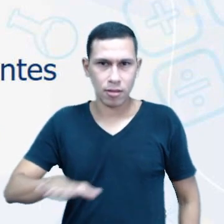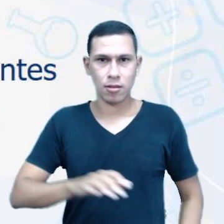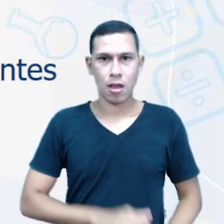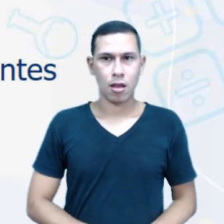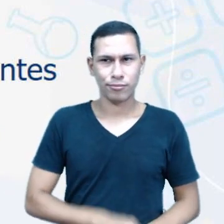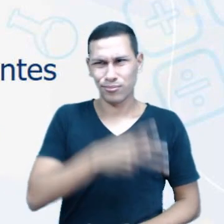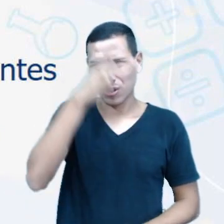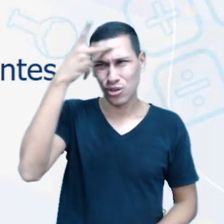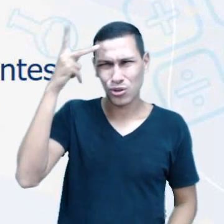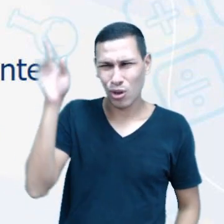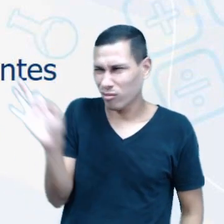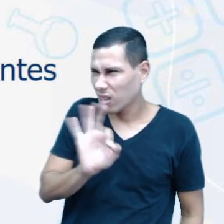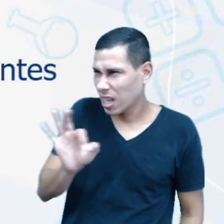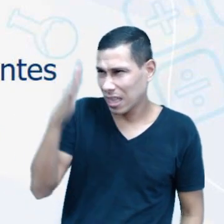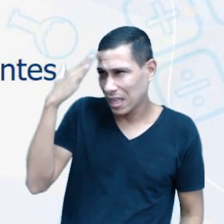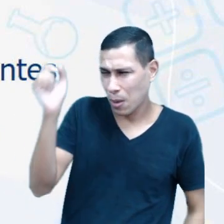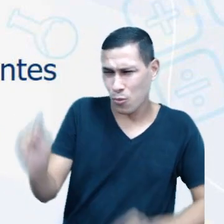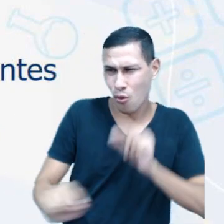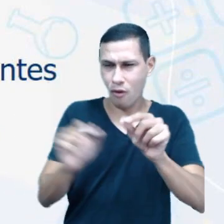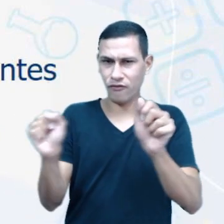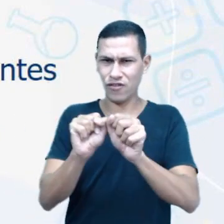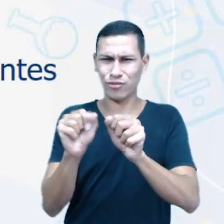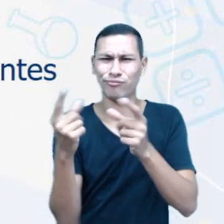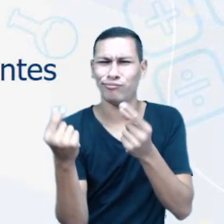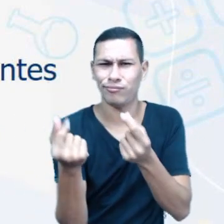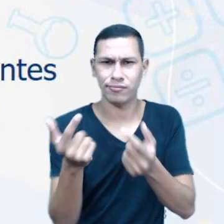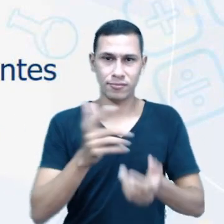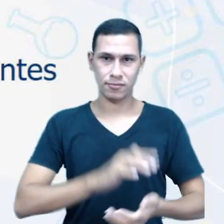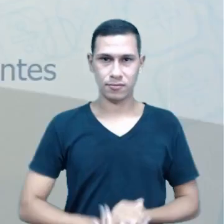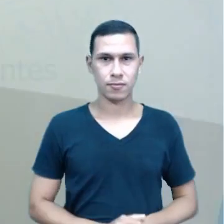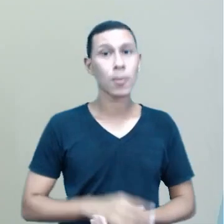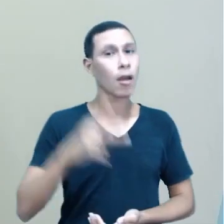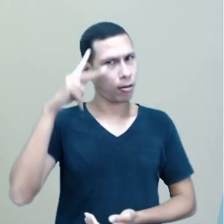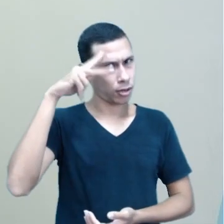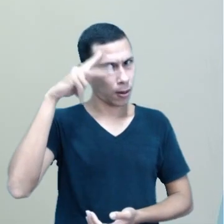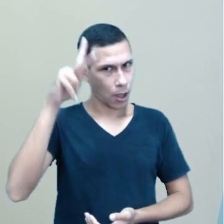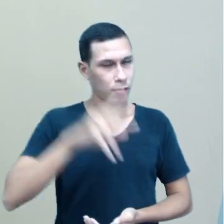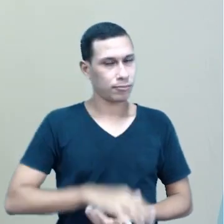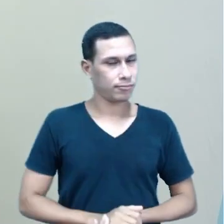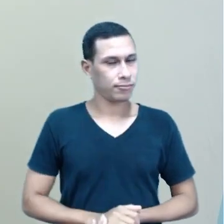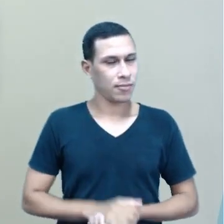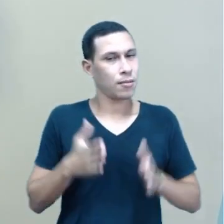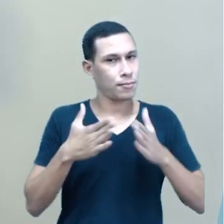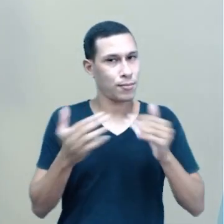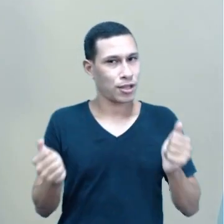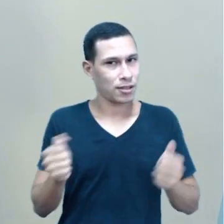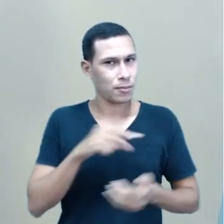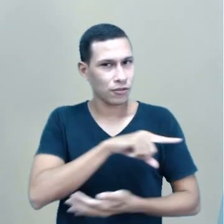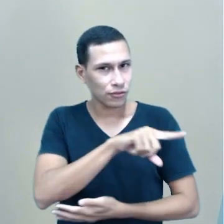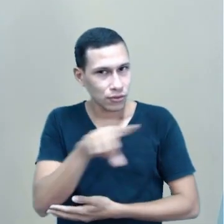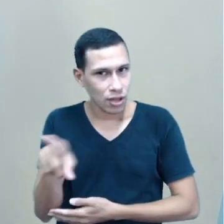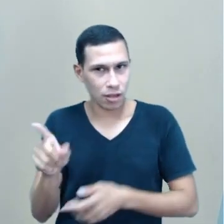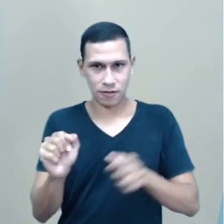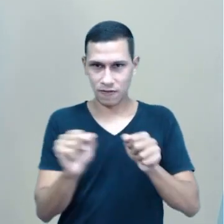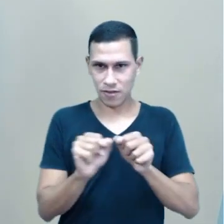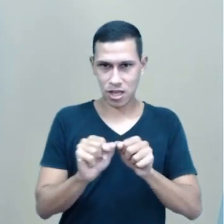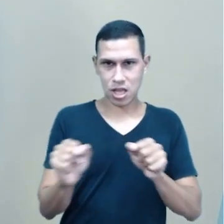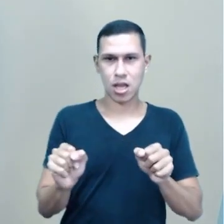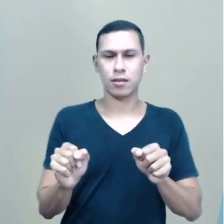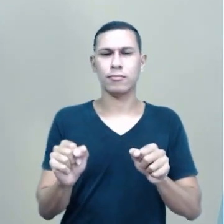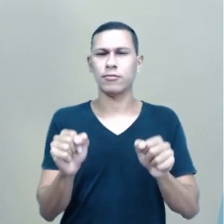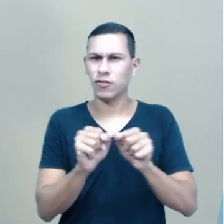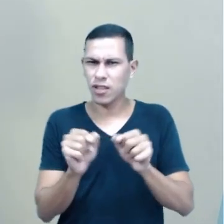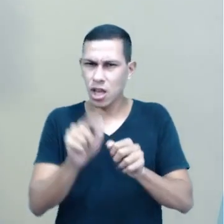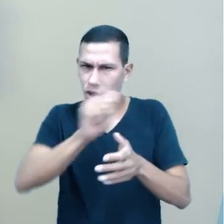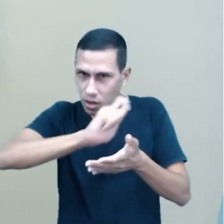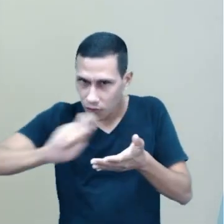ninguém sabe mais o que fazer com dinheiro. Lembra lá? Eu pedi para vocês fazerem uma construção